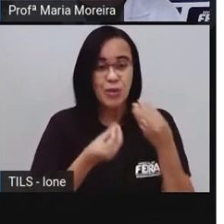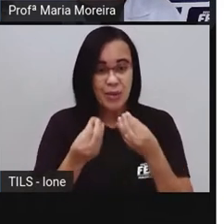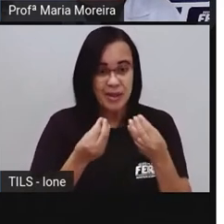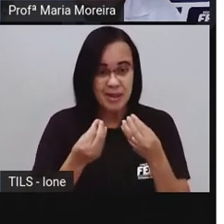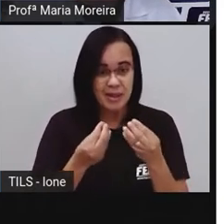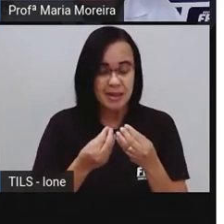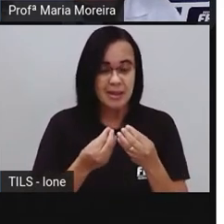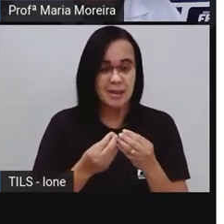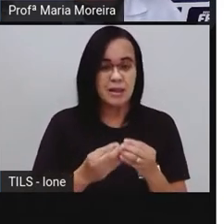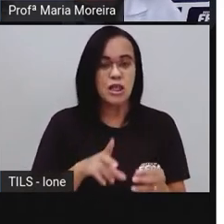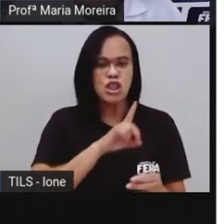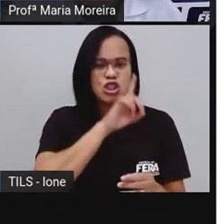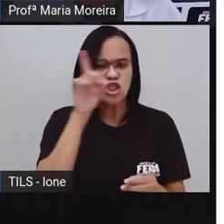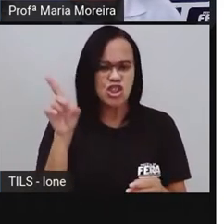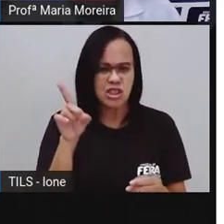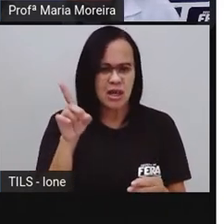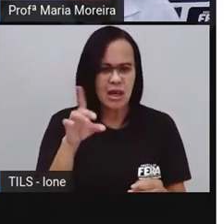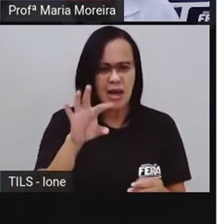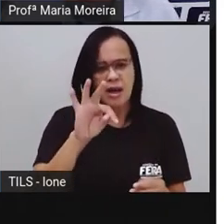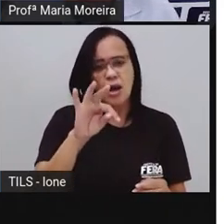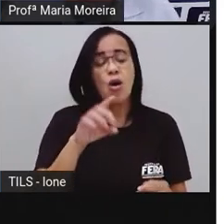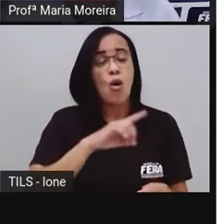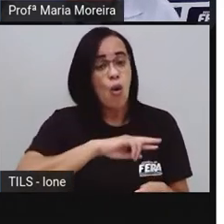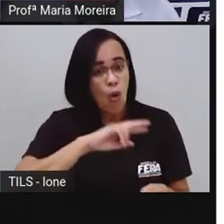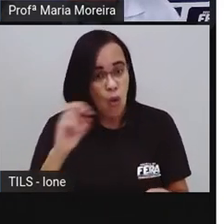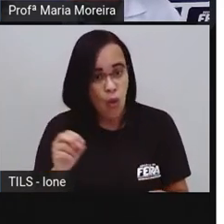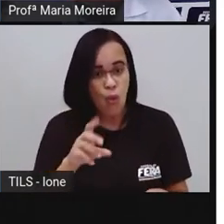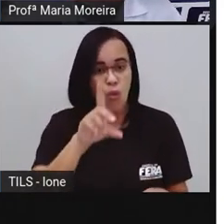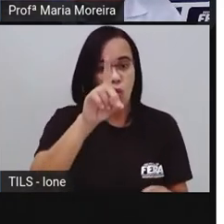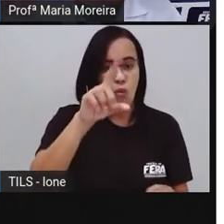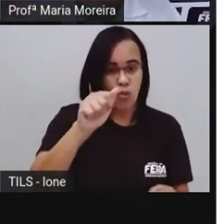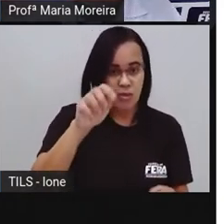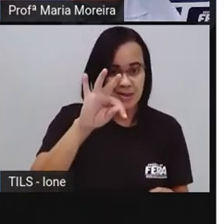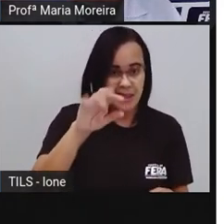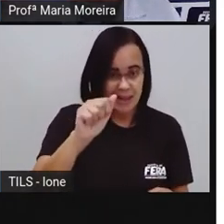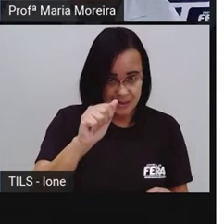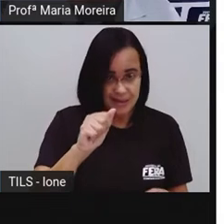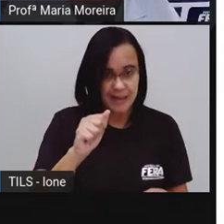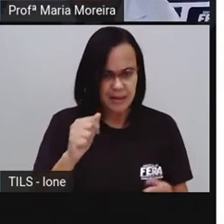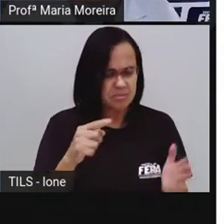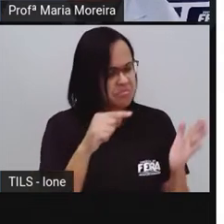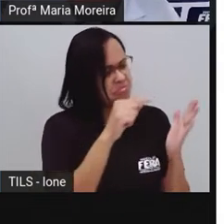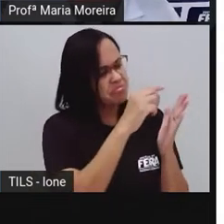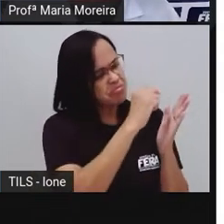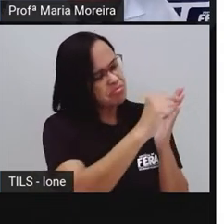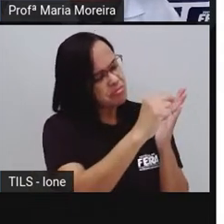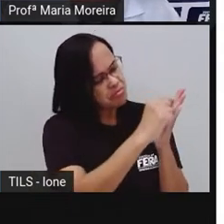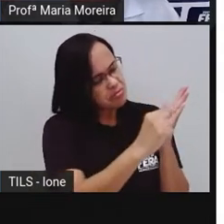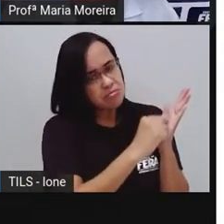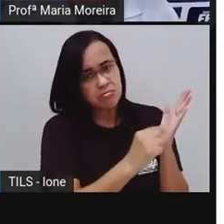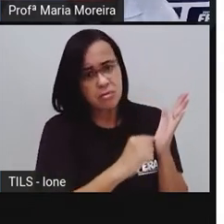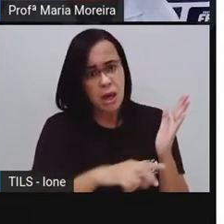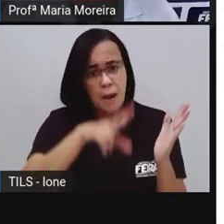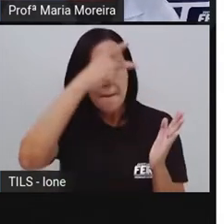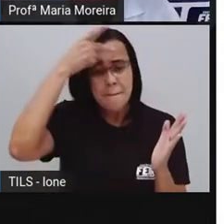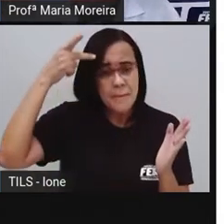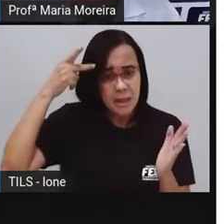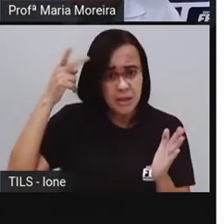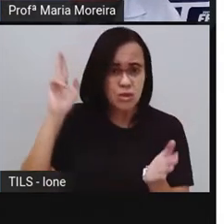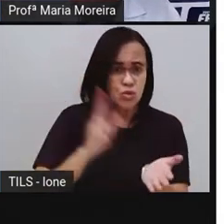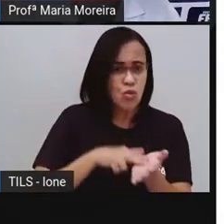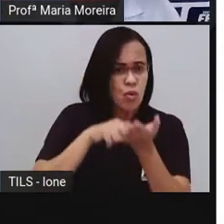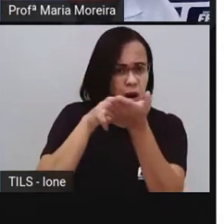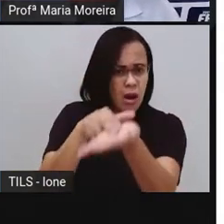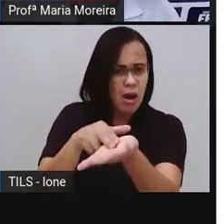foi escrita. O destinatário, né? Para quem é essa carta? Quem é remetida, né? Para